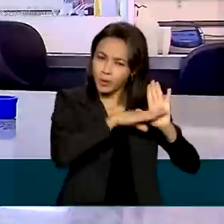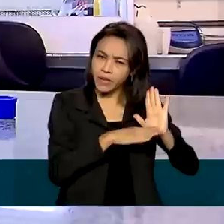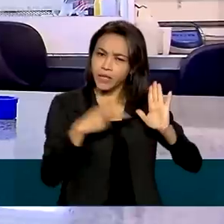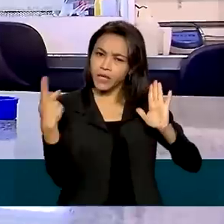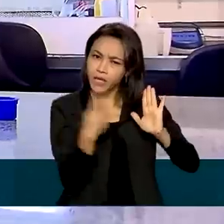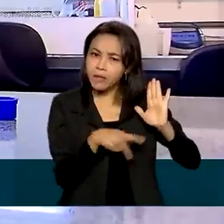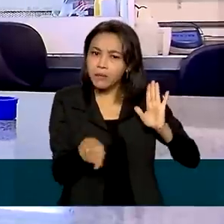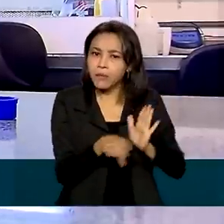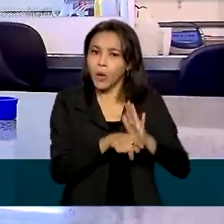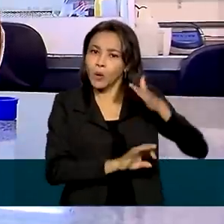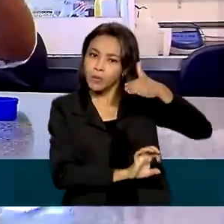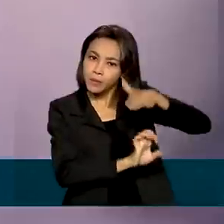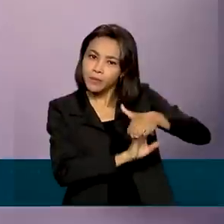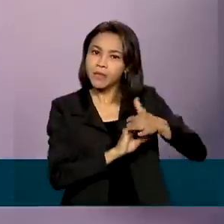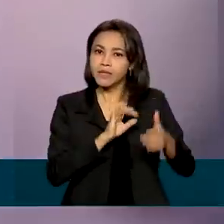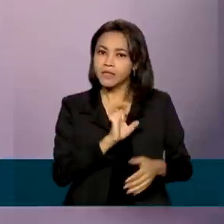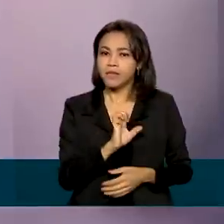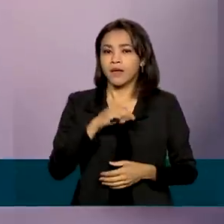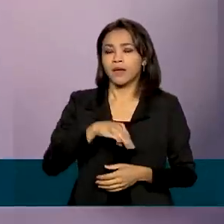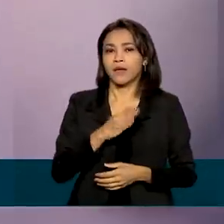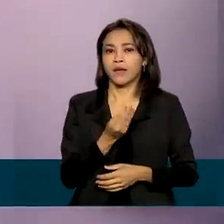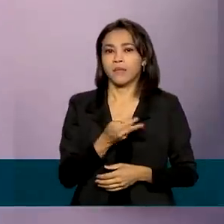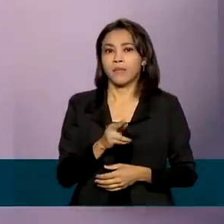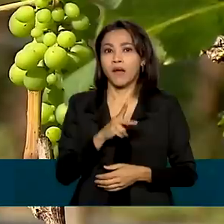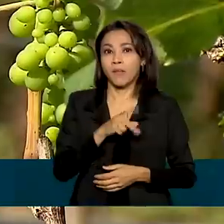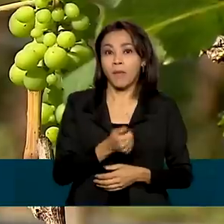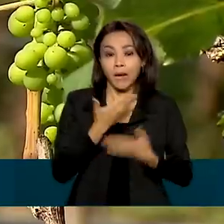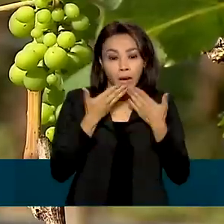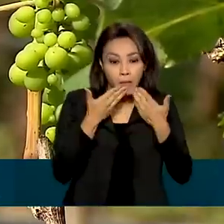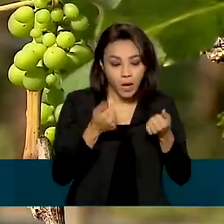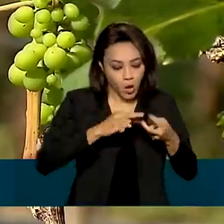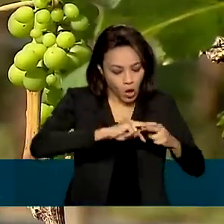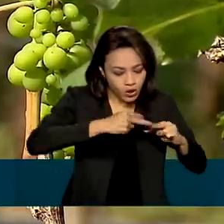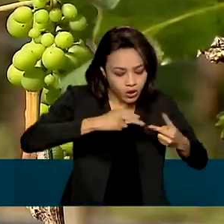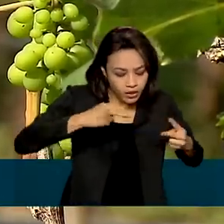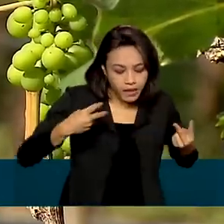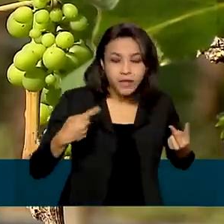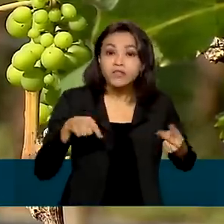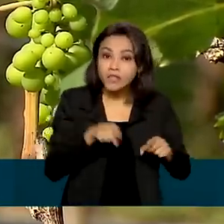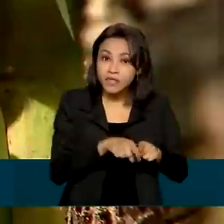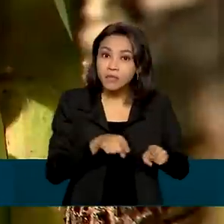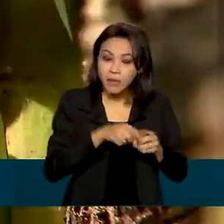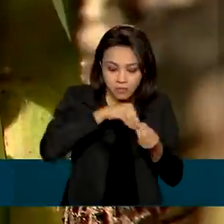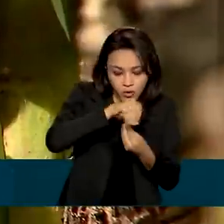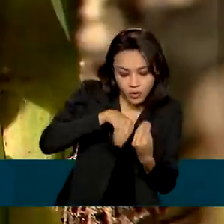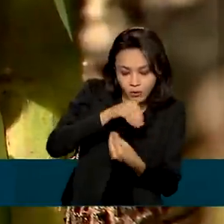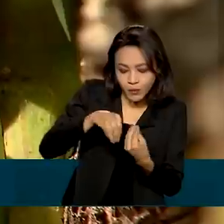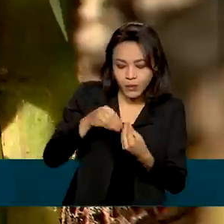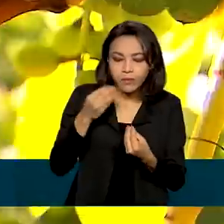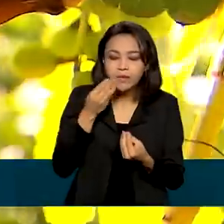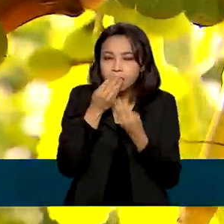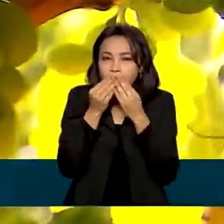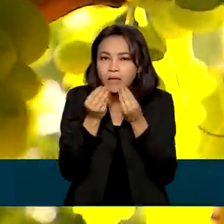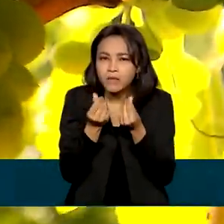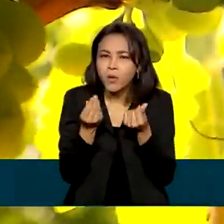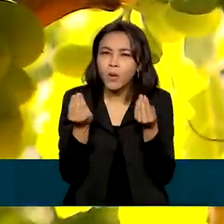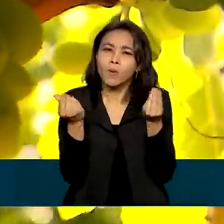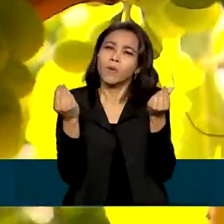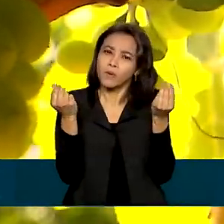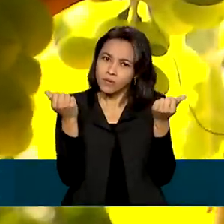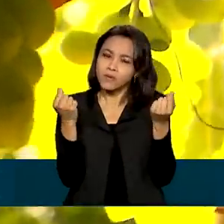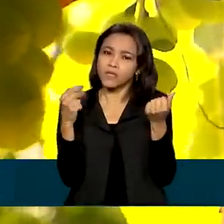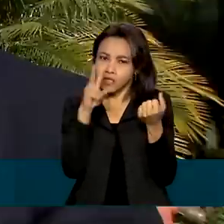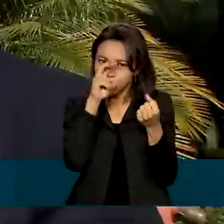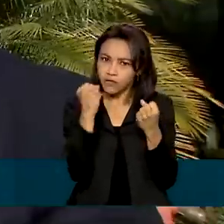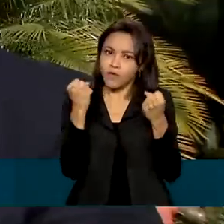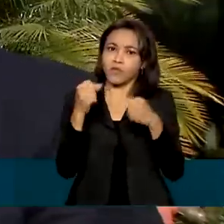O projeto tem ações para melhoramento genético e criação de uvas híbridas, mais saborosas e com resistência a